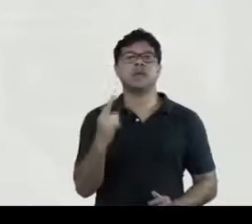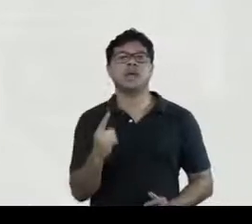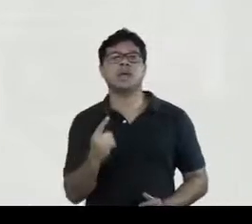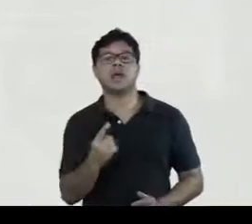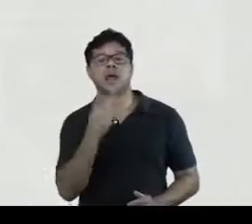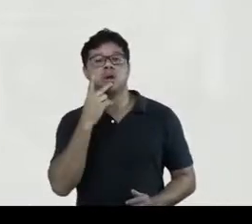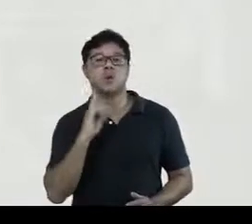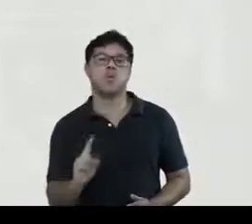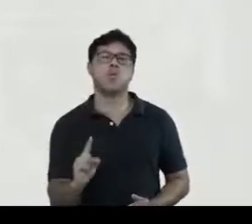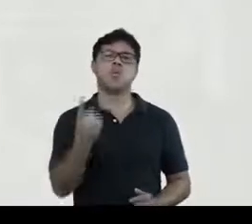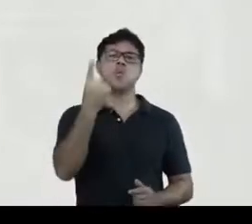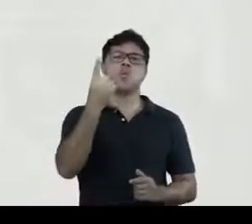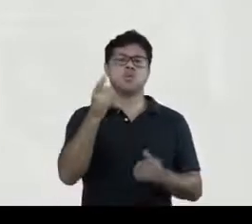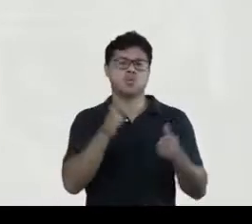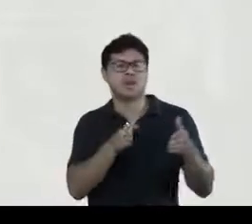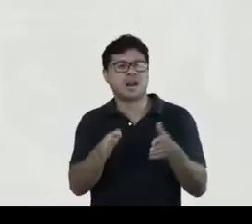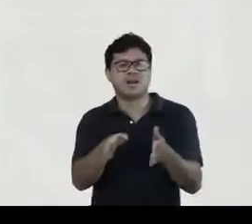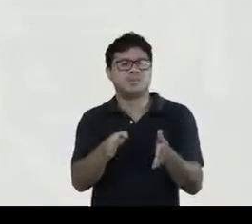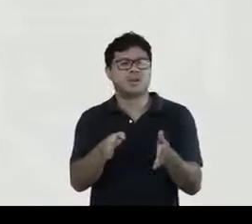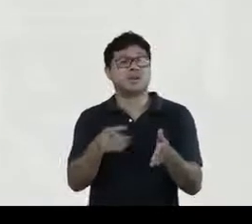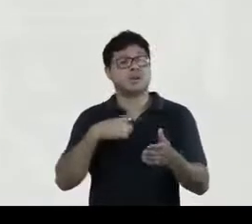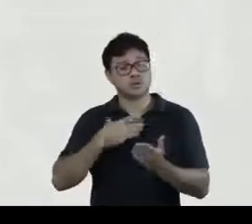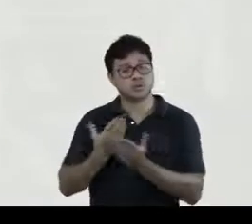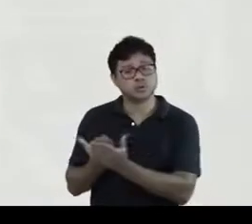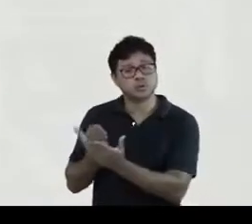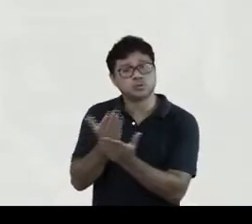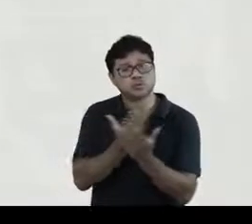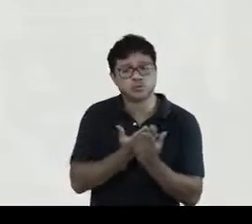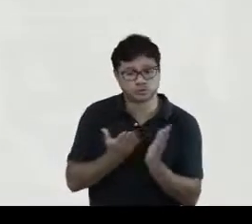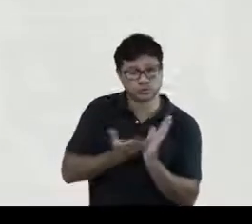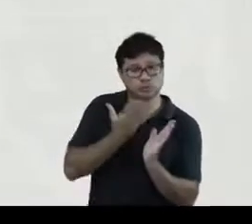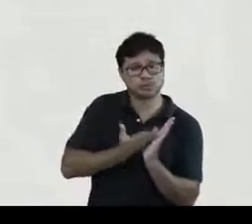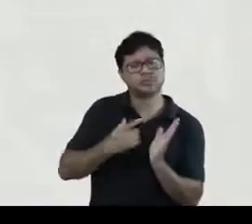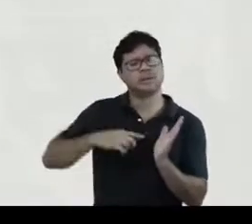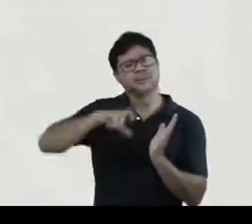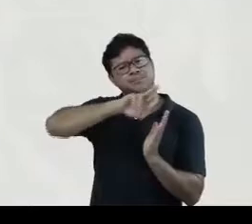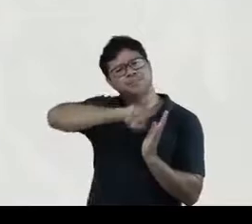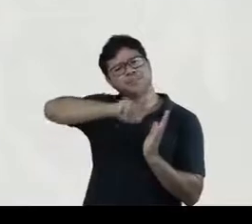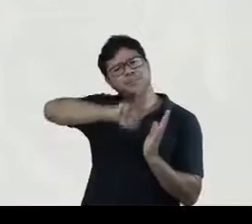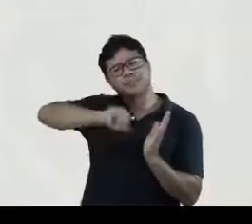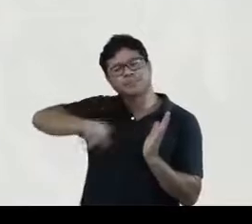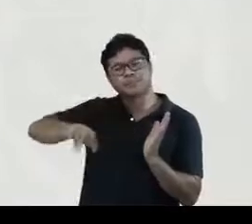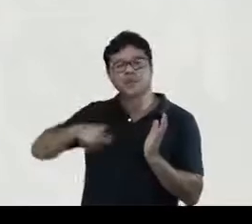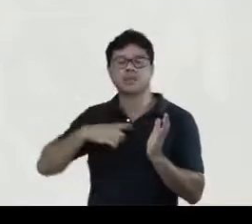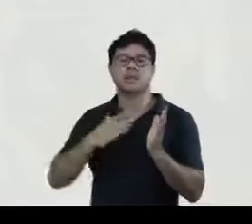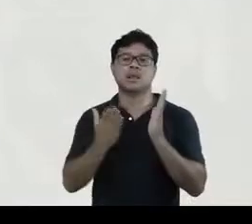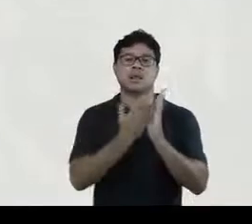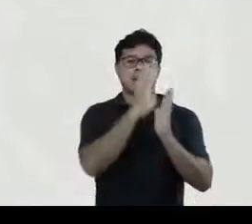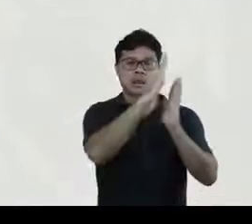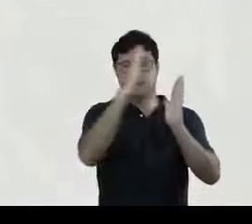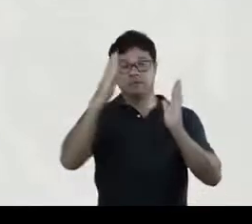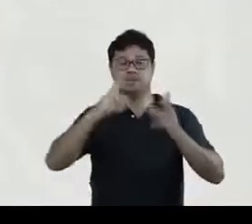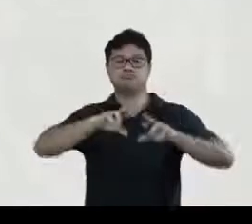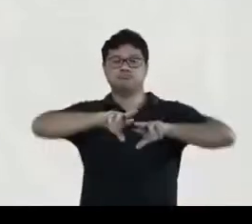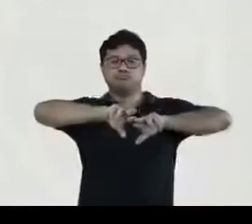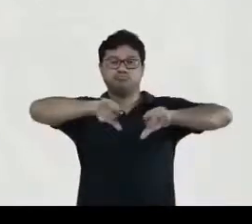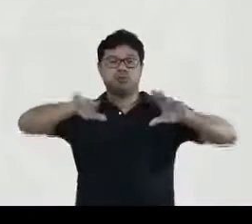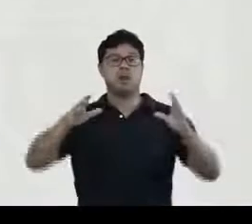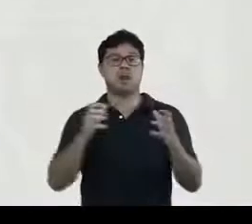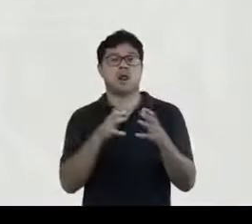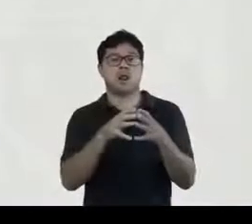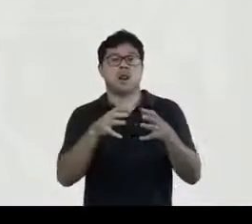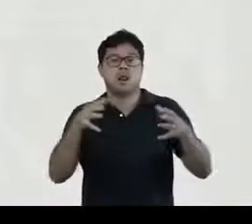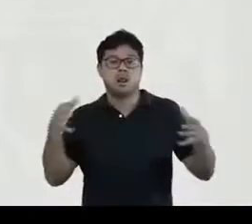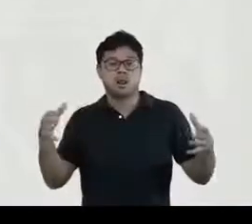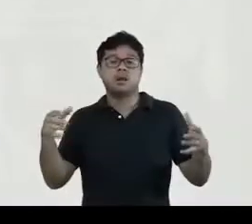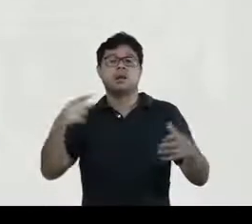vadimeco para os estudos do livro existe uma grande biblioteca e que